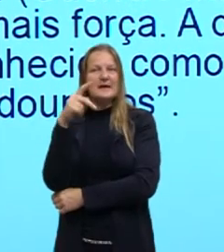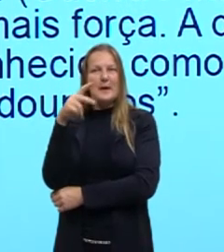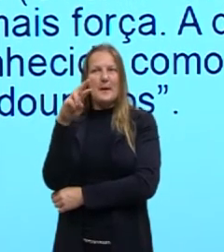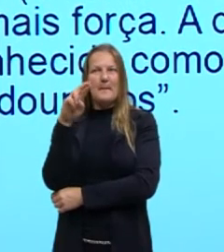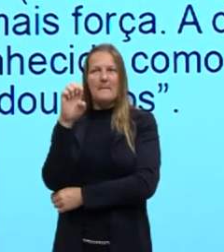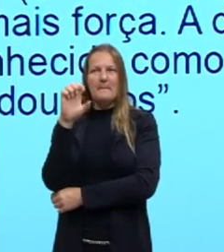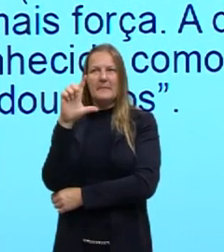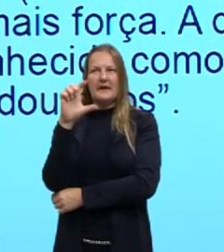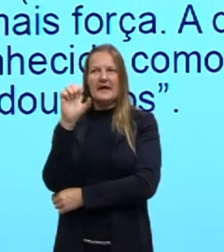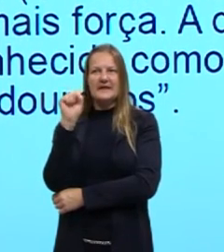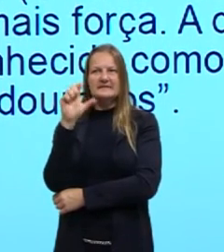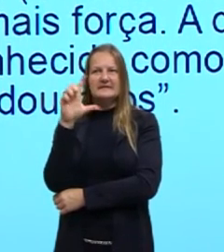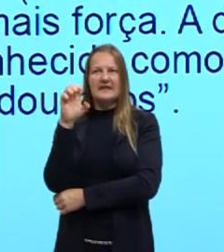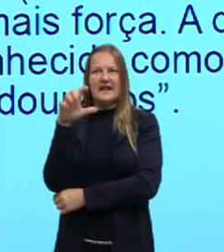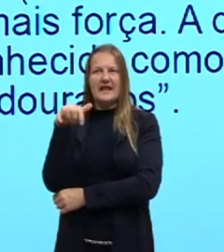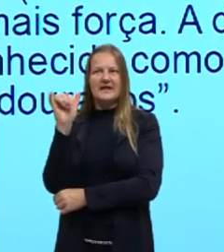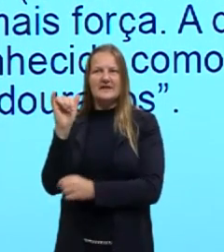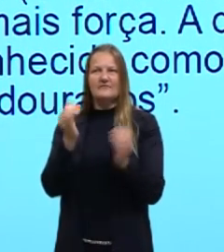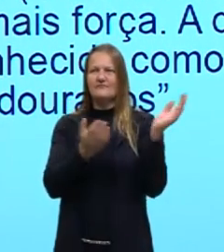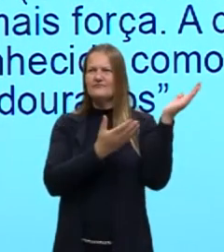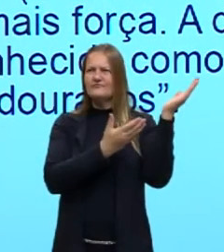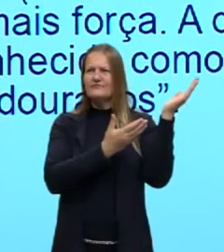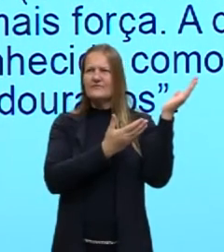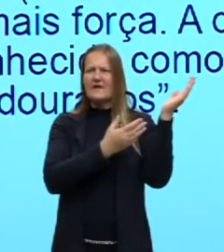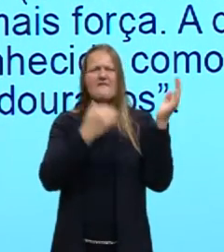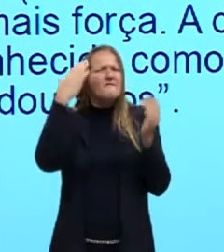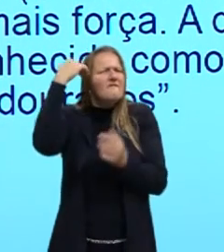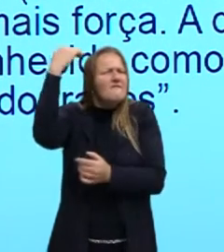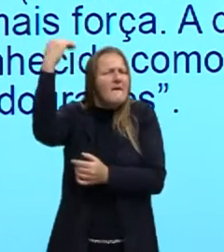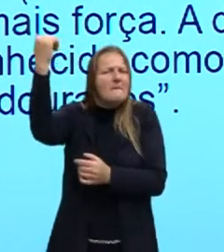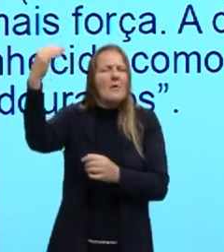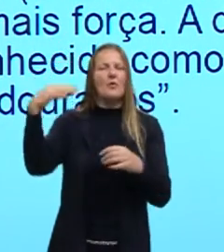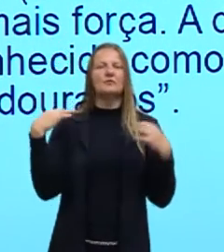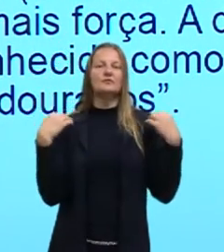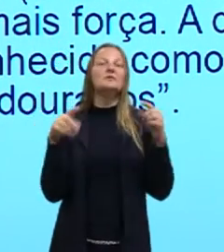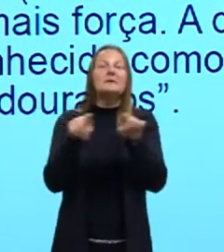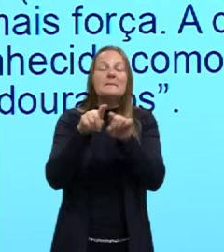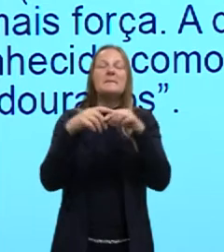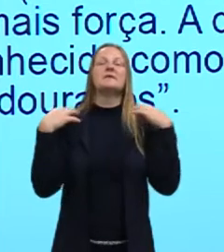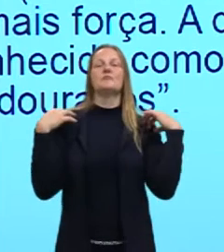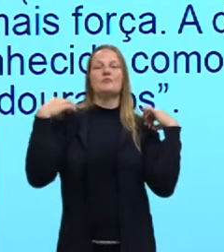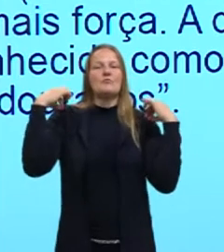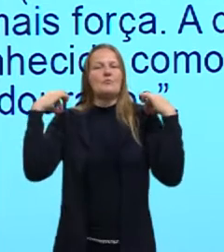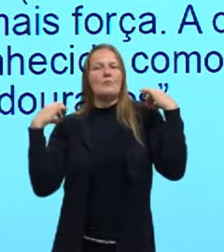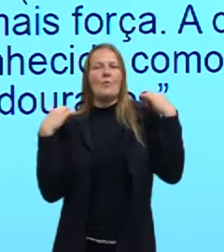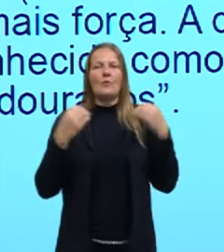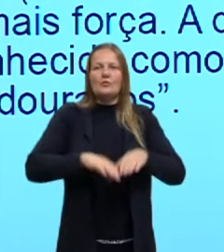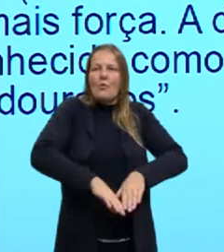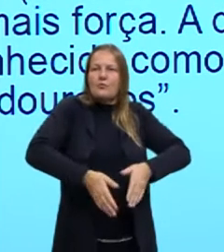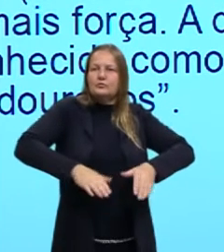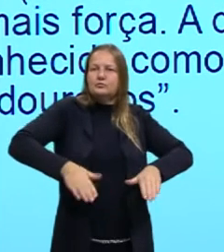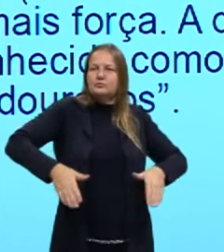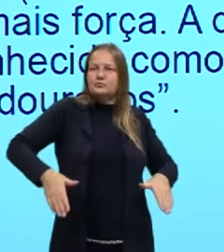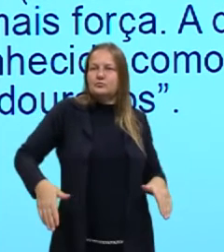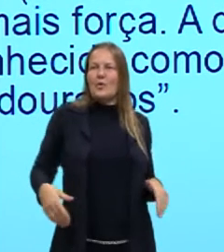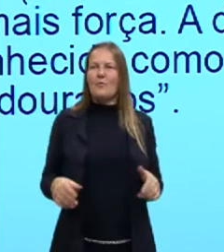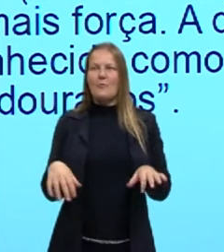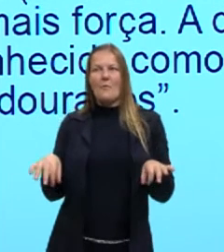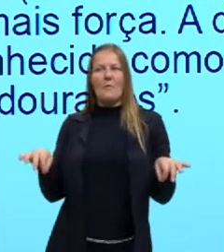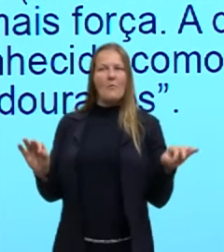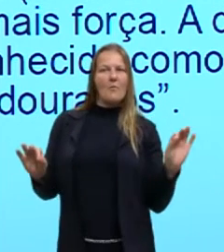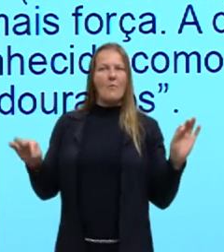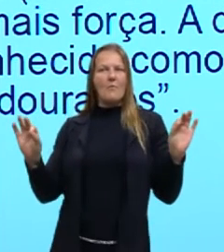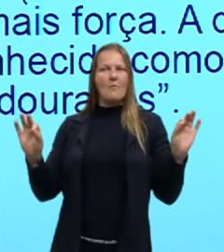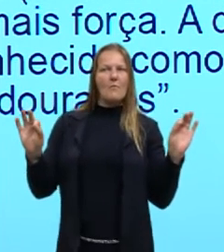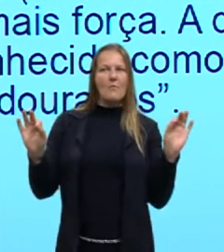começa a borbulhar por aí. Nós temos na moda esse impacto da saia rodada, então, justamente acompanhando